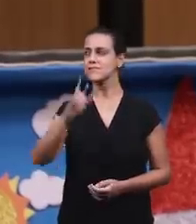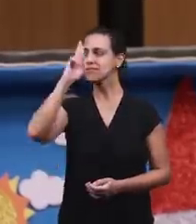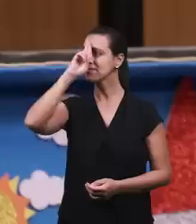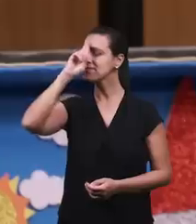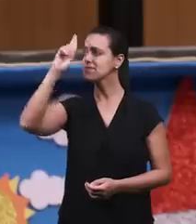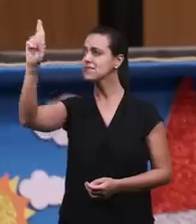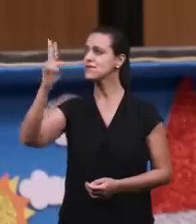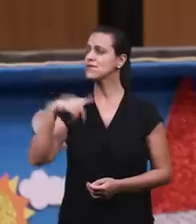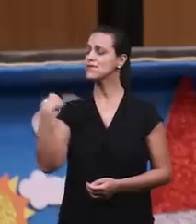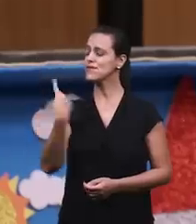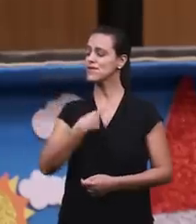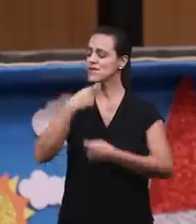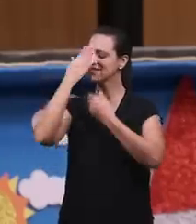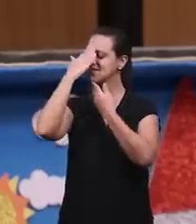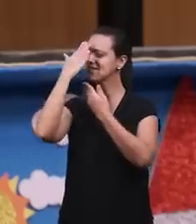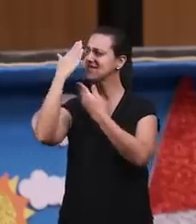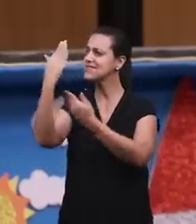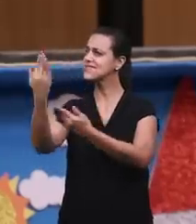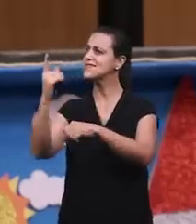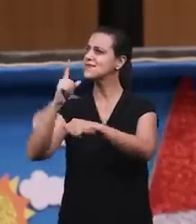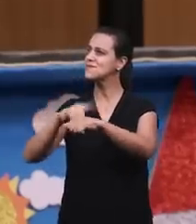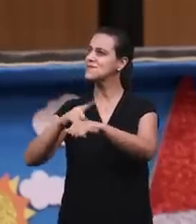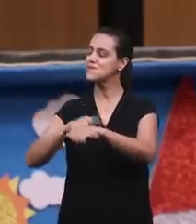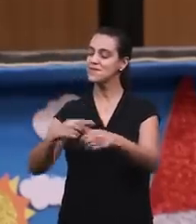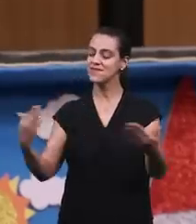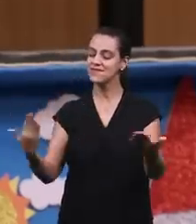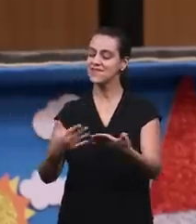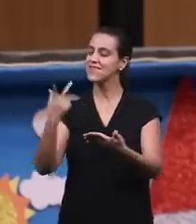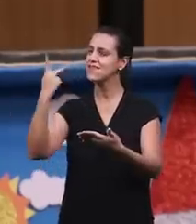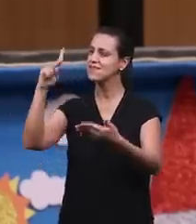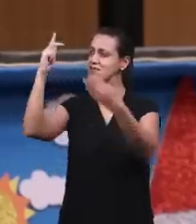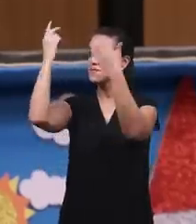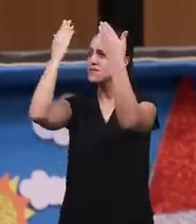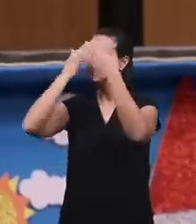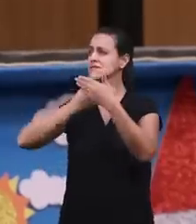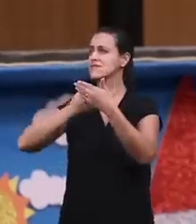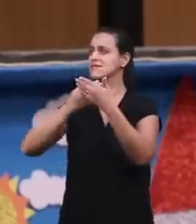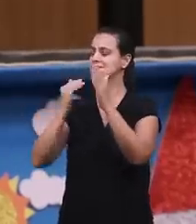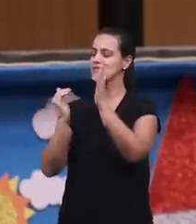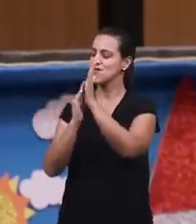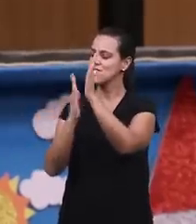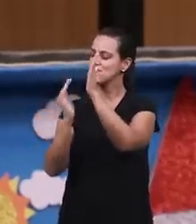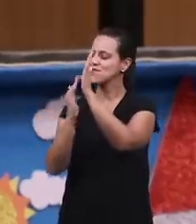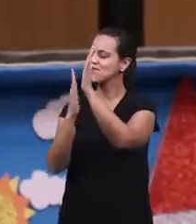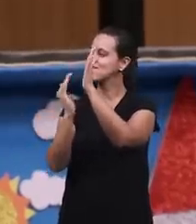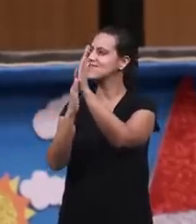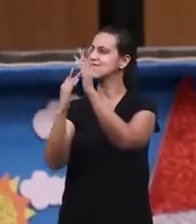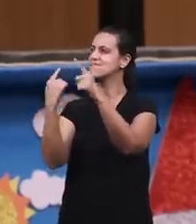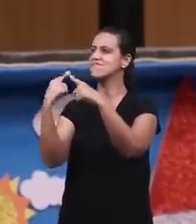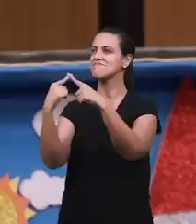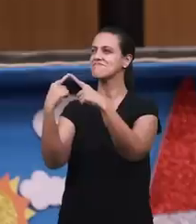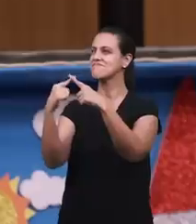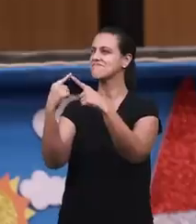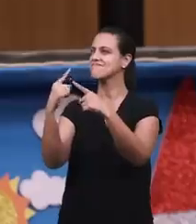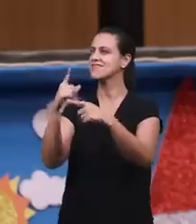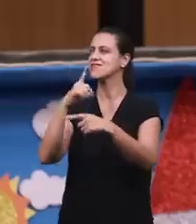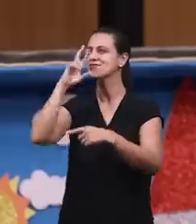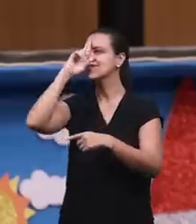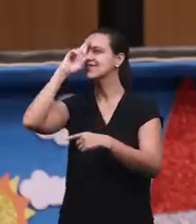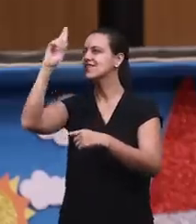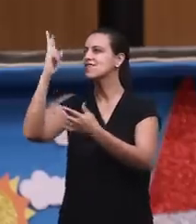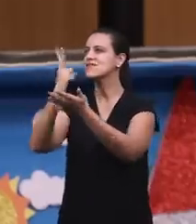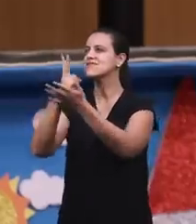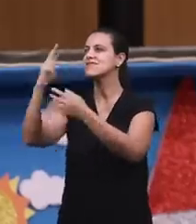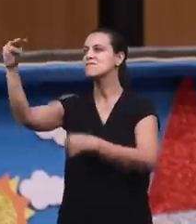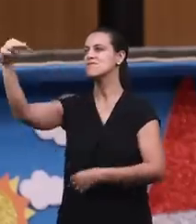Senhor, nós te agradecemos Por estes momentos na tua presença Nós te louvamos Porque temos um Senhor Que